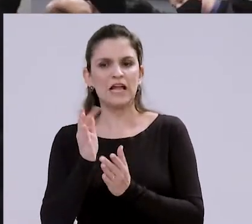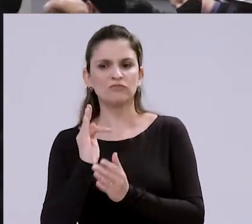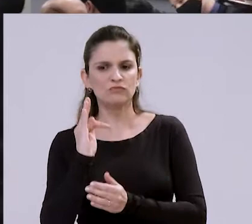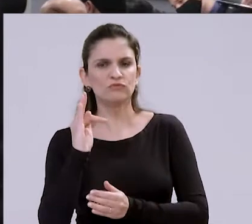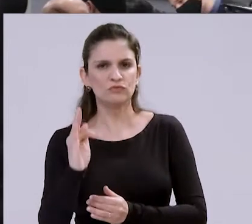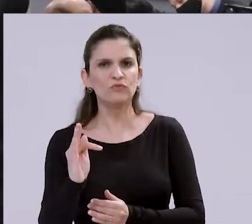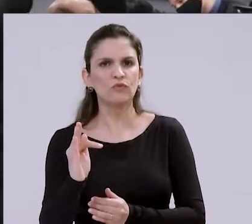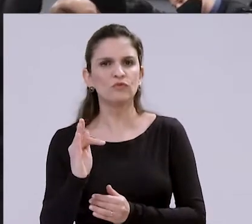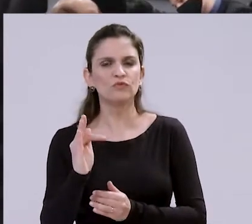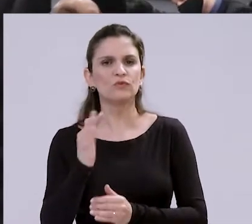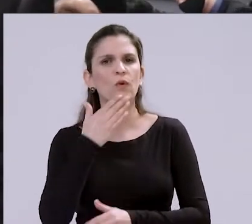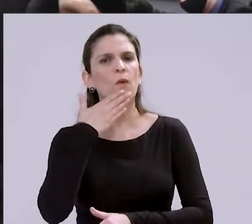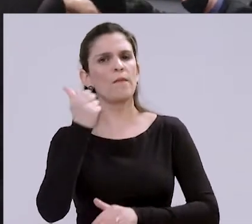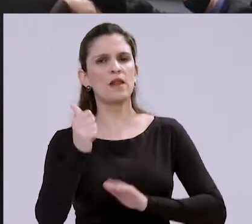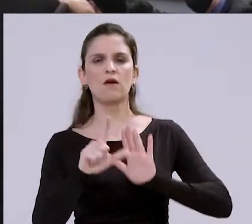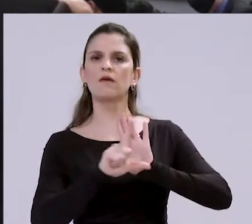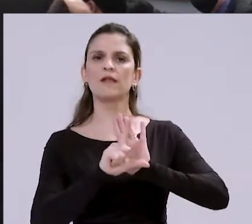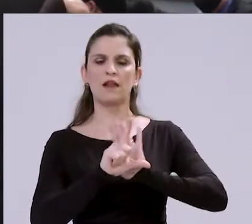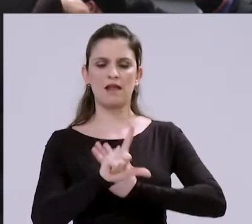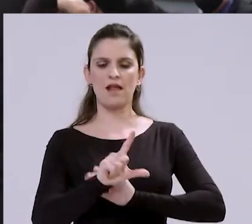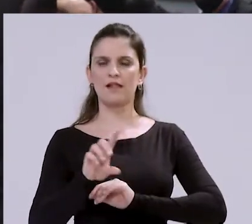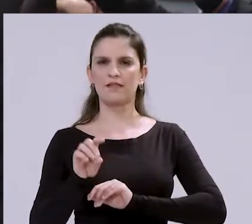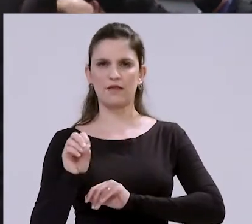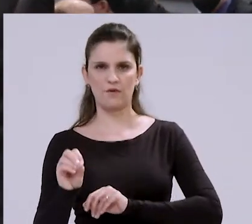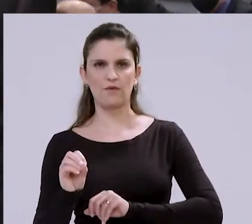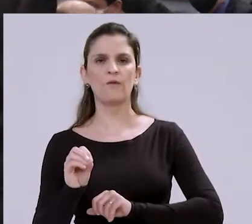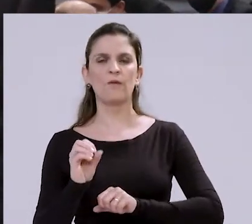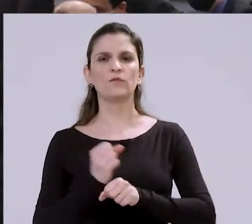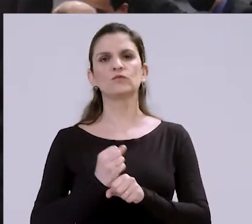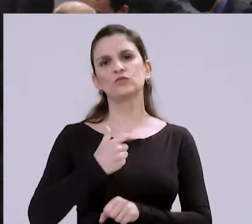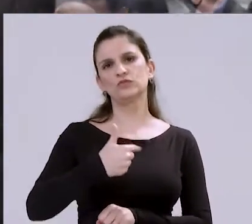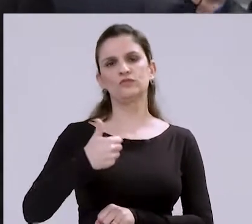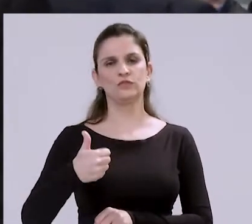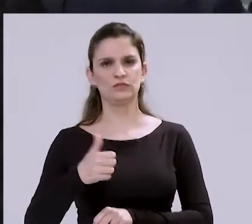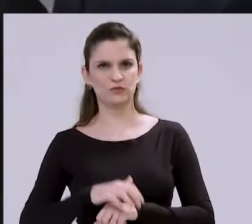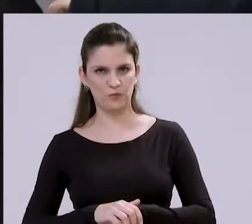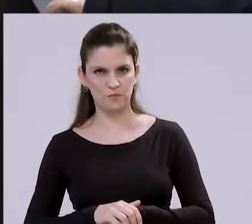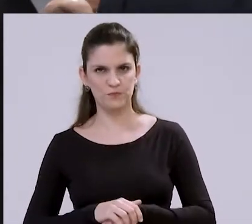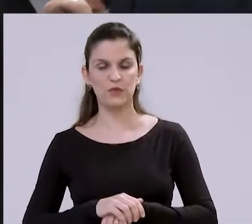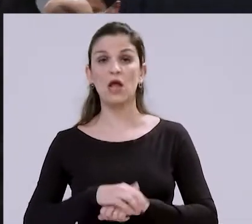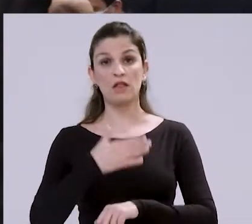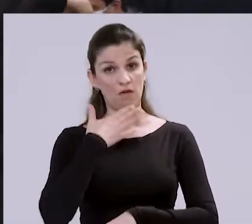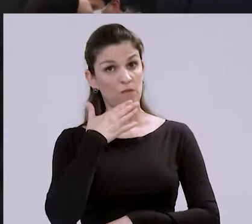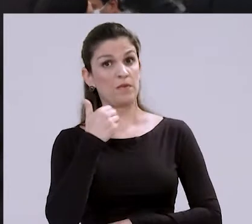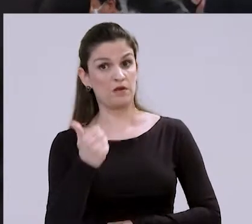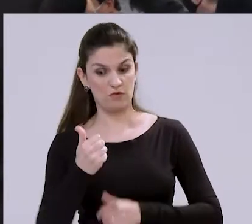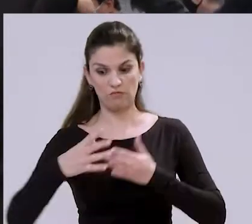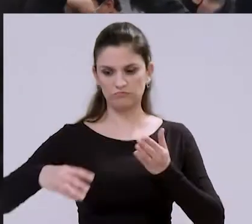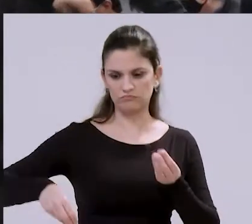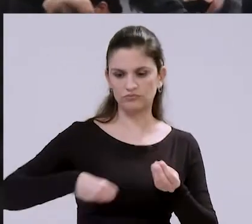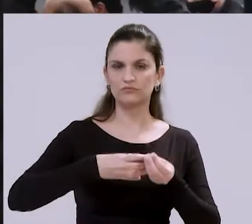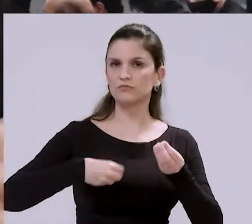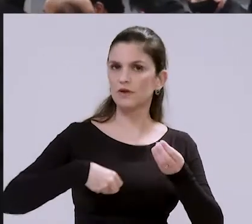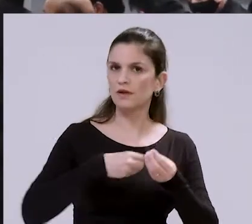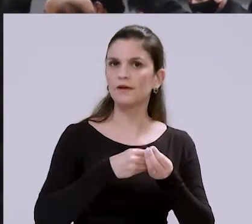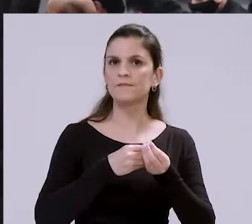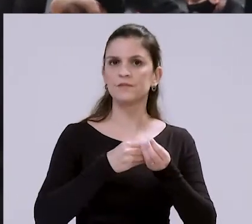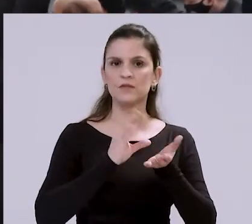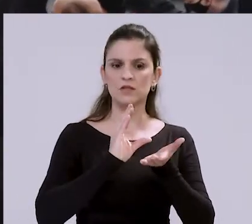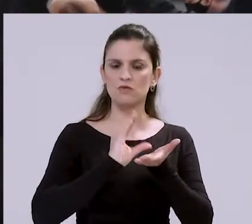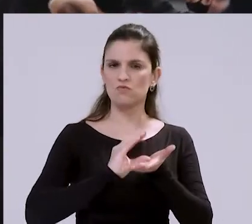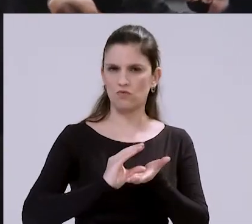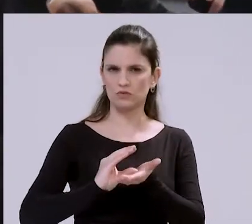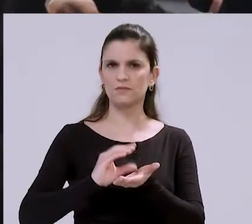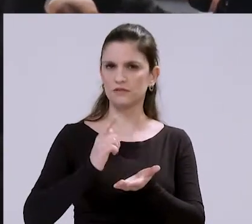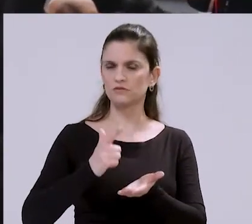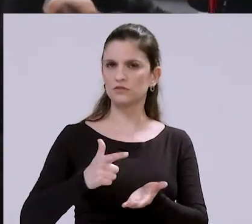com expectativa de vir melhor do que em 2019. 2020 seja um ano de crescimento. Através das nossas emendas, melhoramos a LDO com o